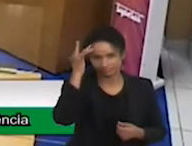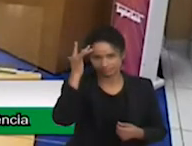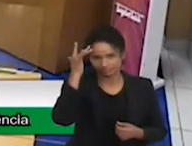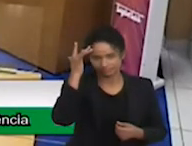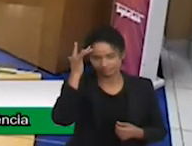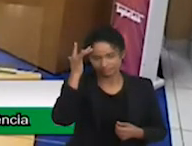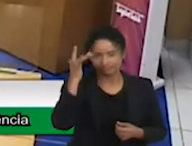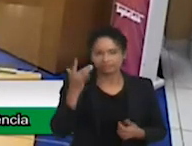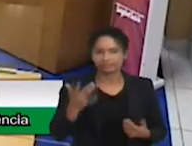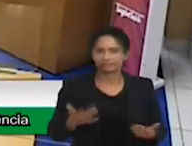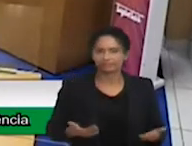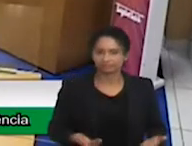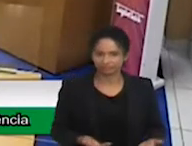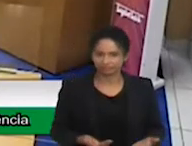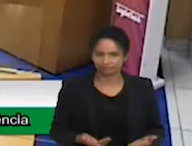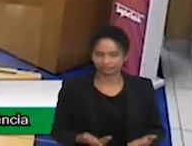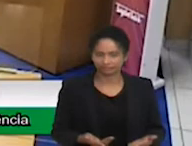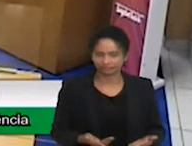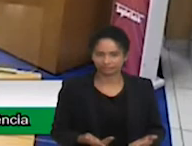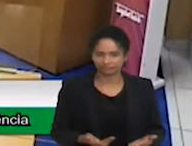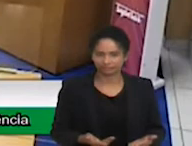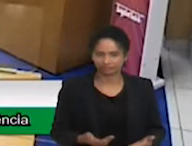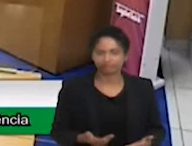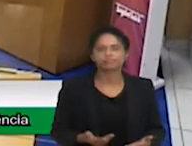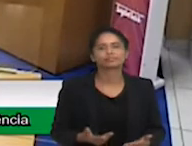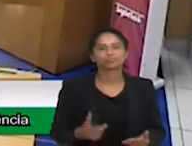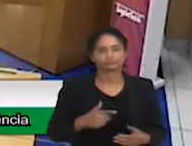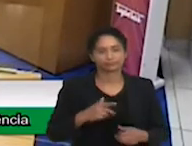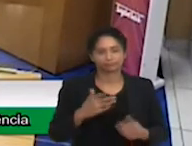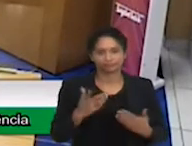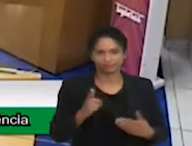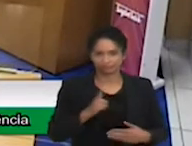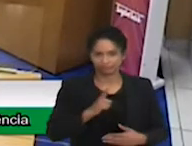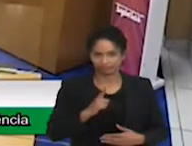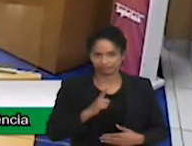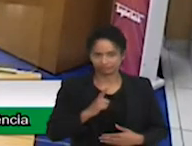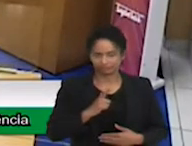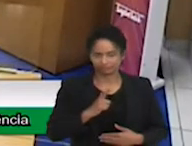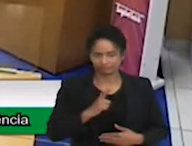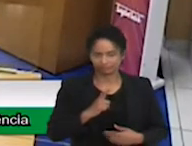neuropediata, mestre e doutorado da USP.